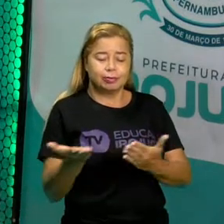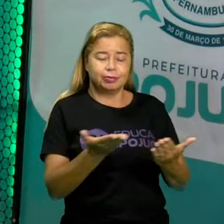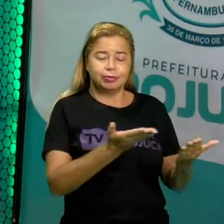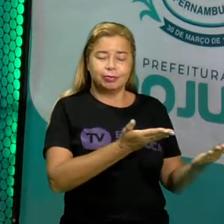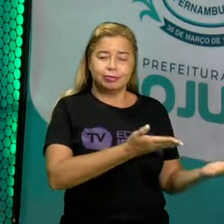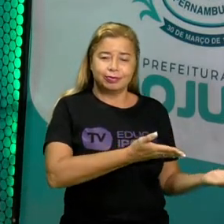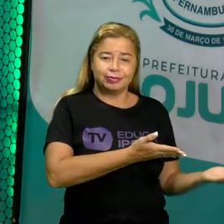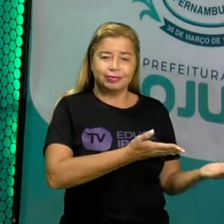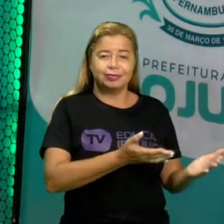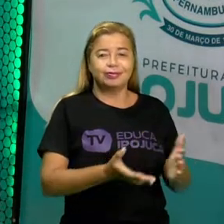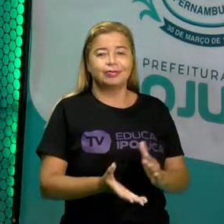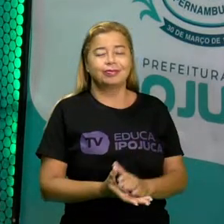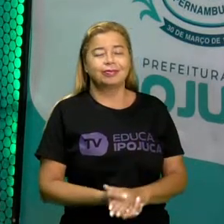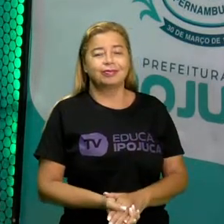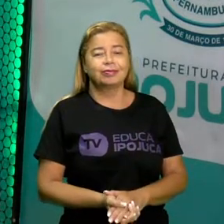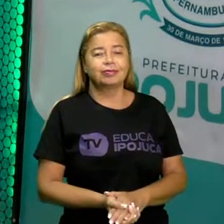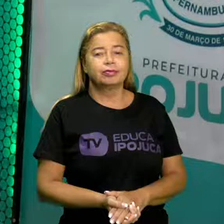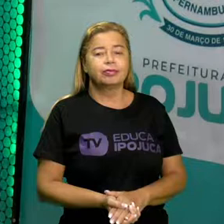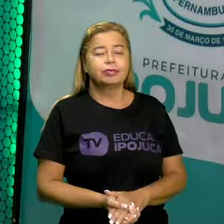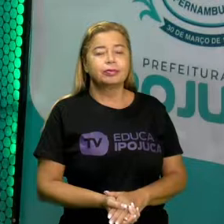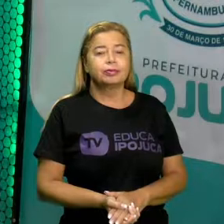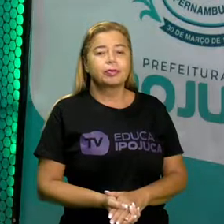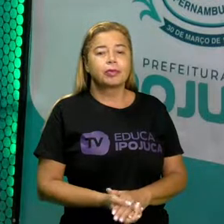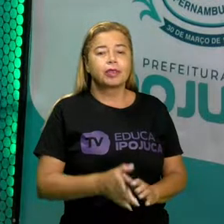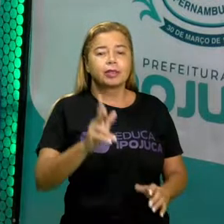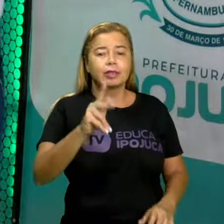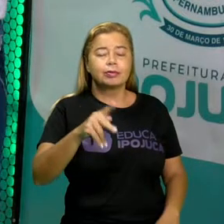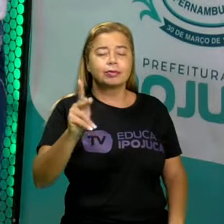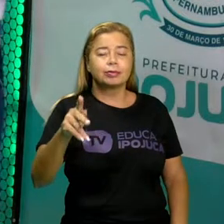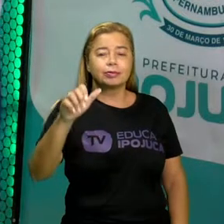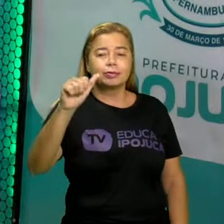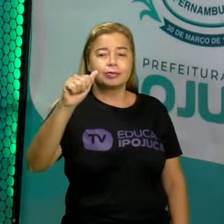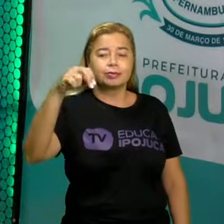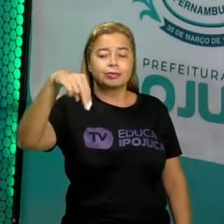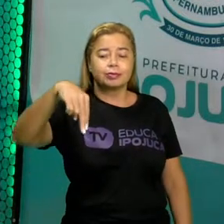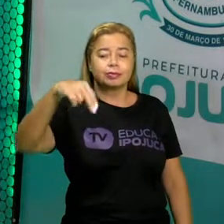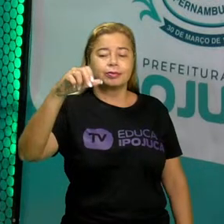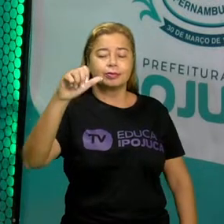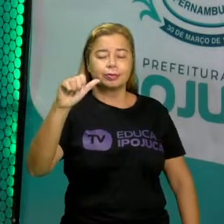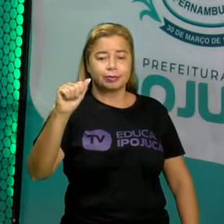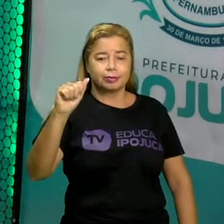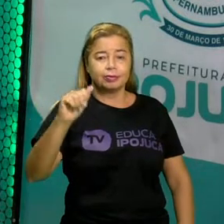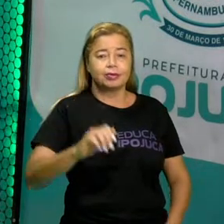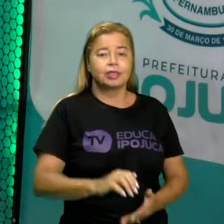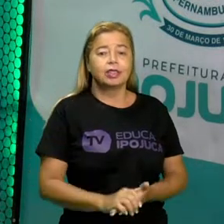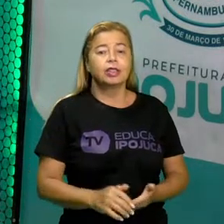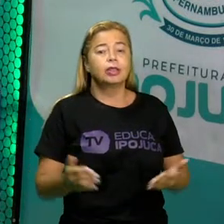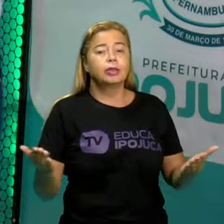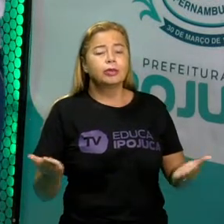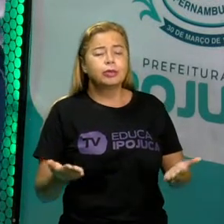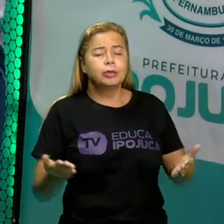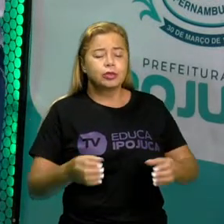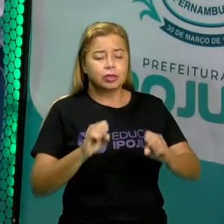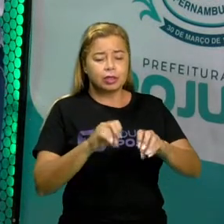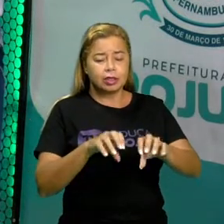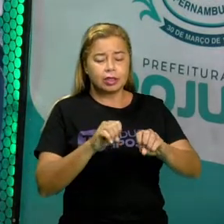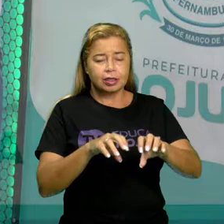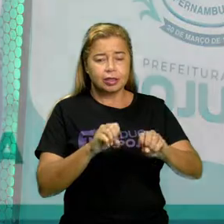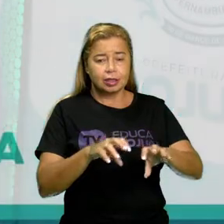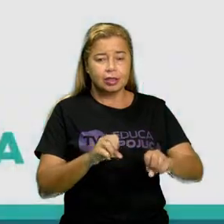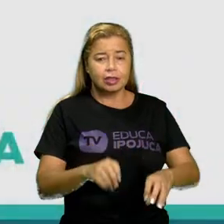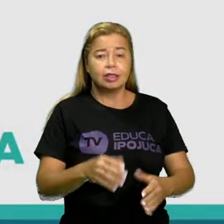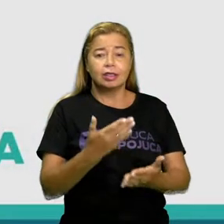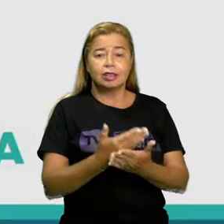muito bem-vindos. Eu sou a professora Ana e irei ministrar aulas para os alunos do